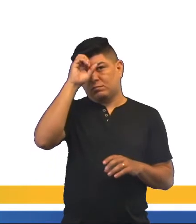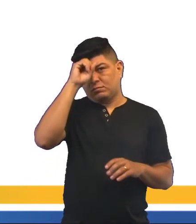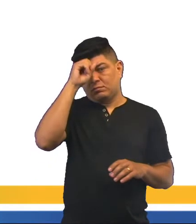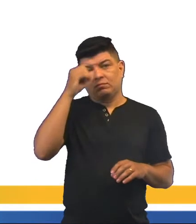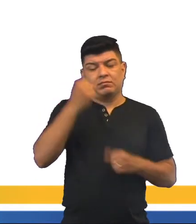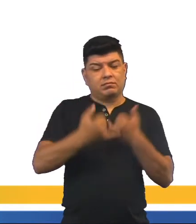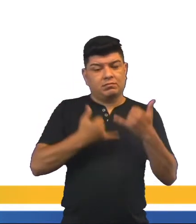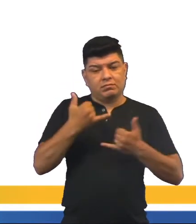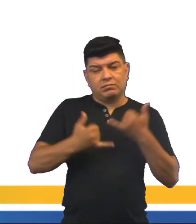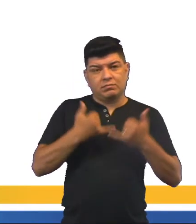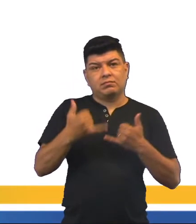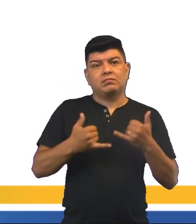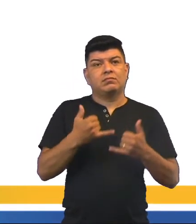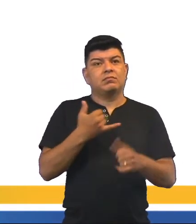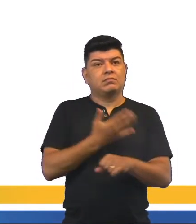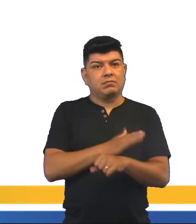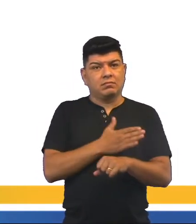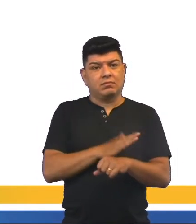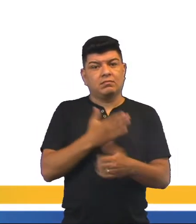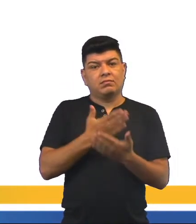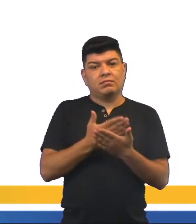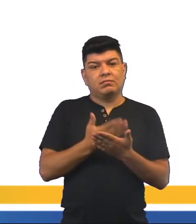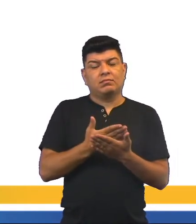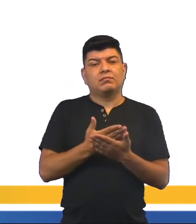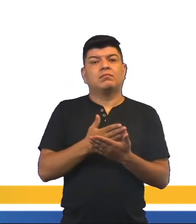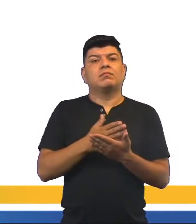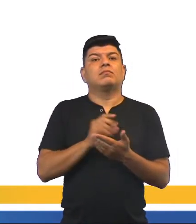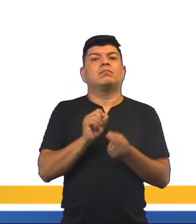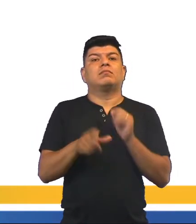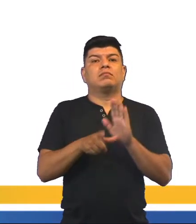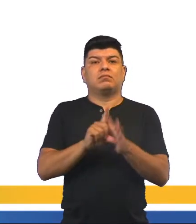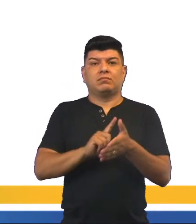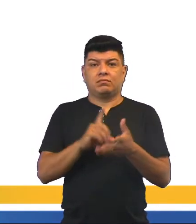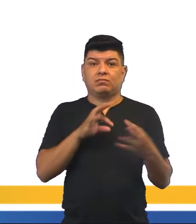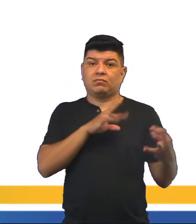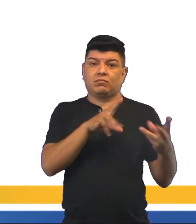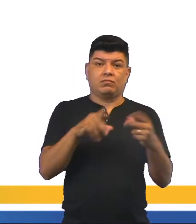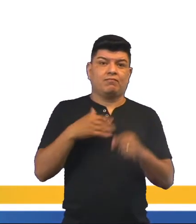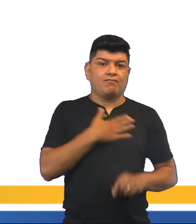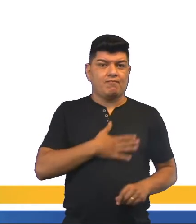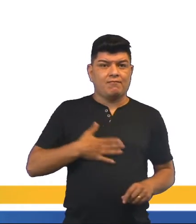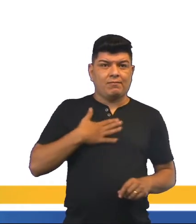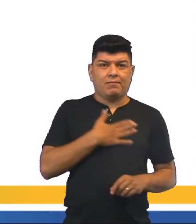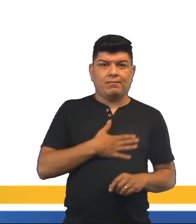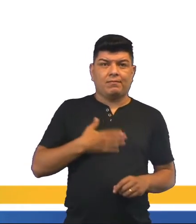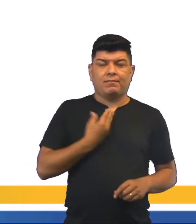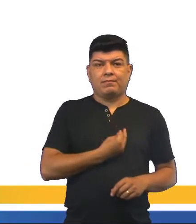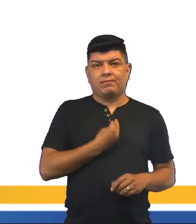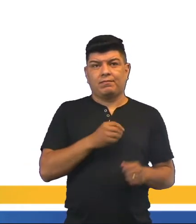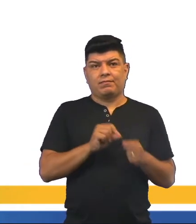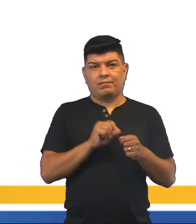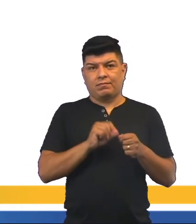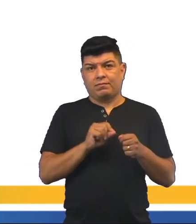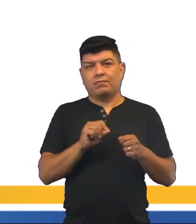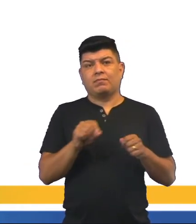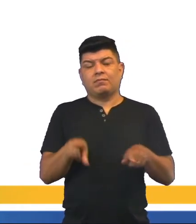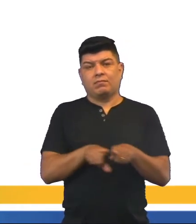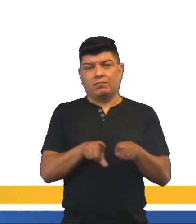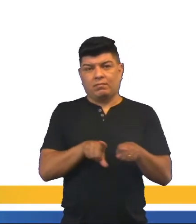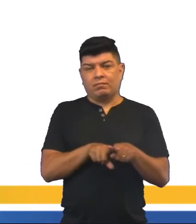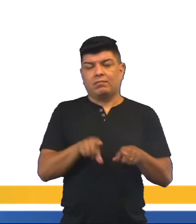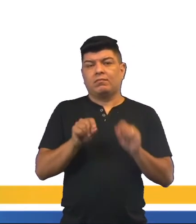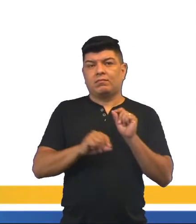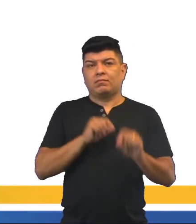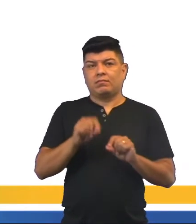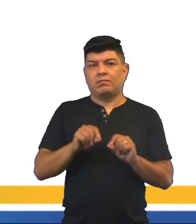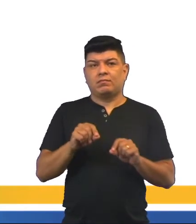Brincante e bem dinâmico para que as aulas se tornem, antes de tudo, algo prazeroso a ser feito. E, ao mesmo tempo,